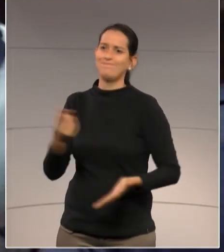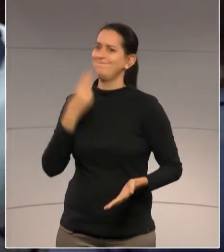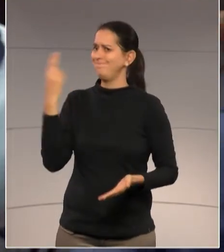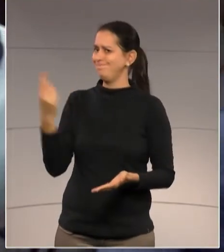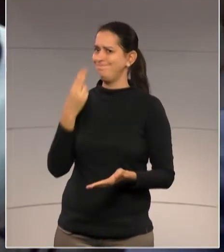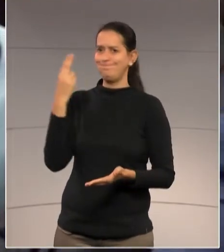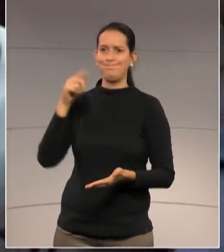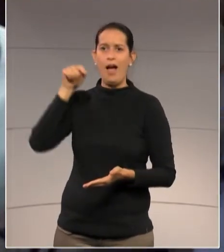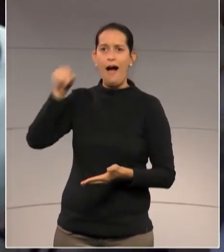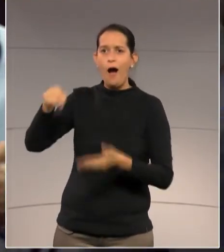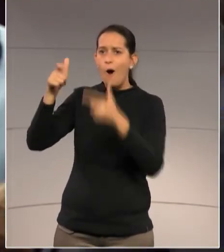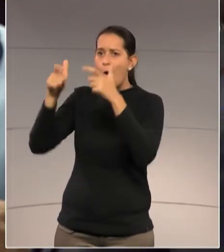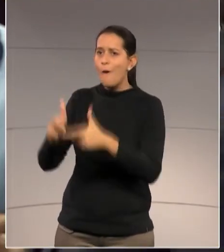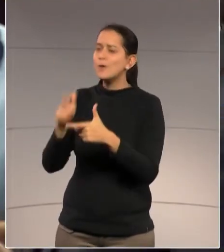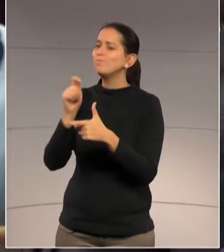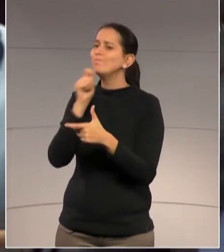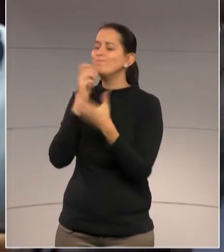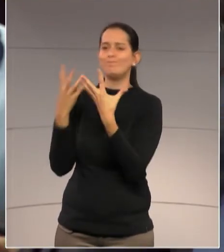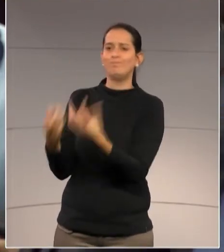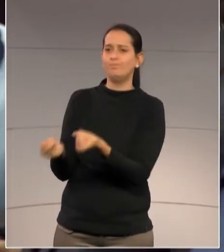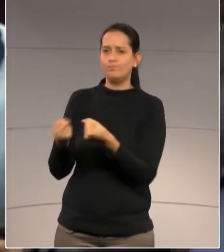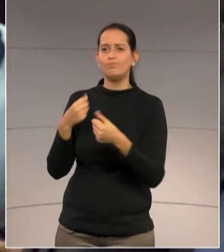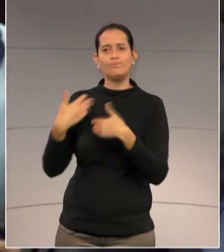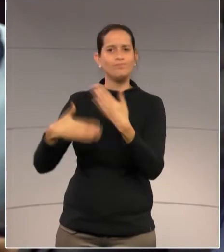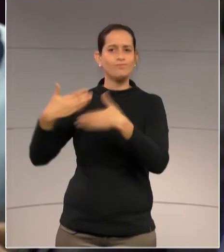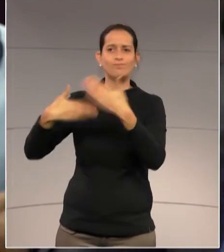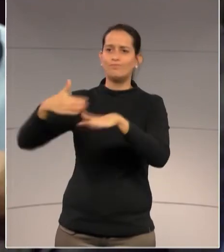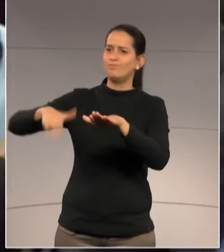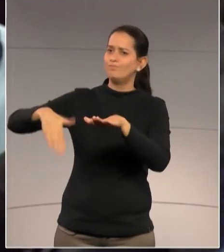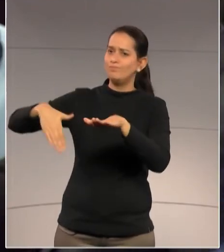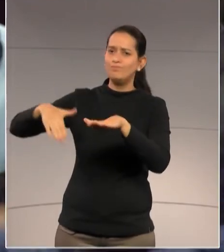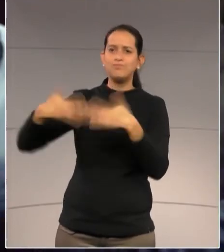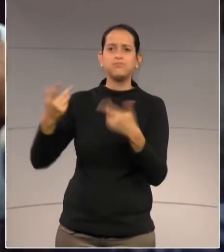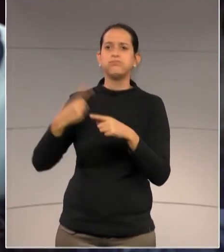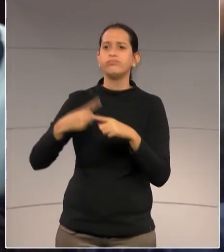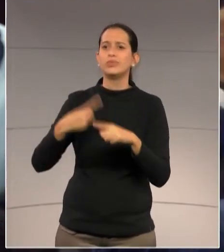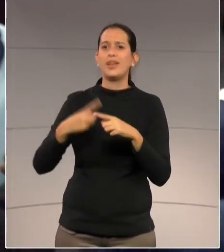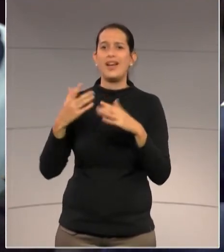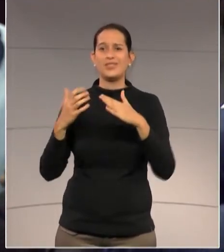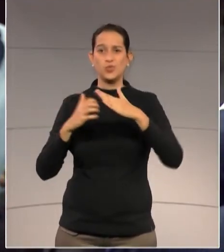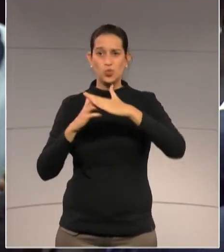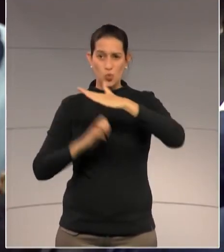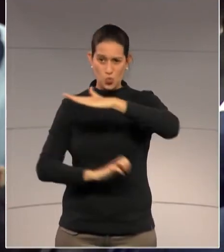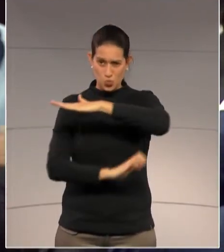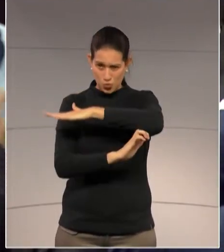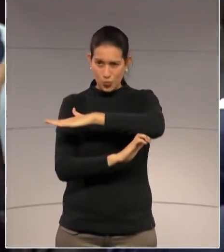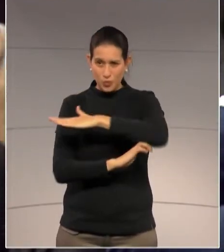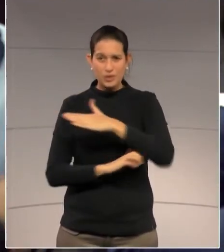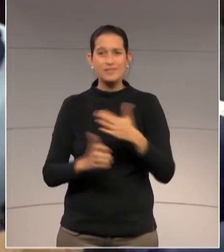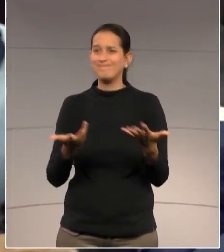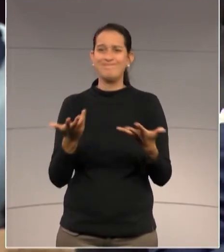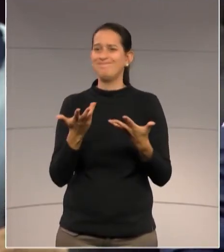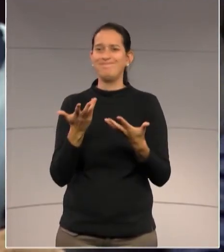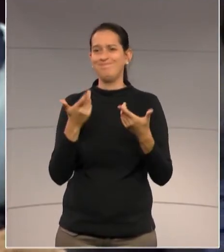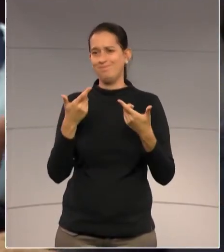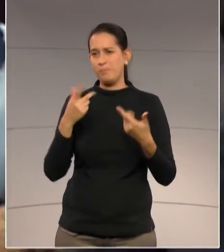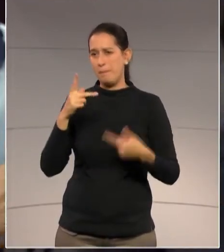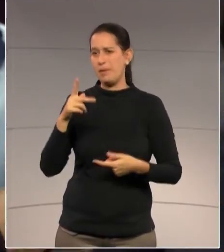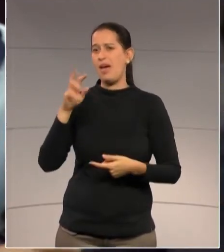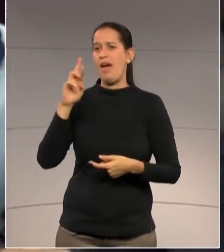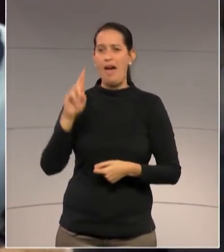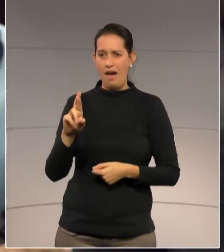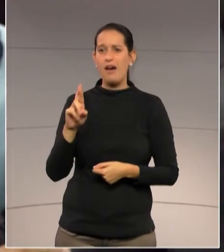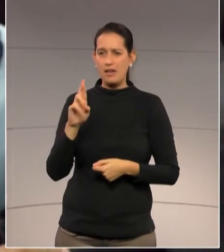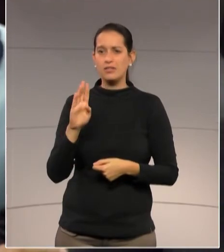ponto não consensual do desenvolvimento do litoral. E a faixa de infraestrutura também, na PR 412, que o senhor mencionou, merece